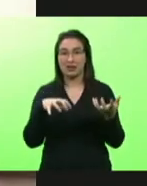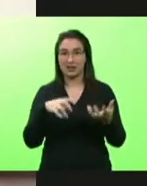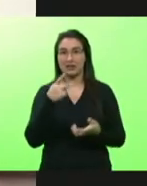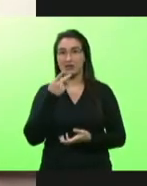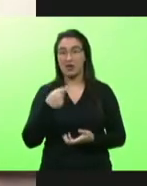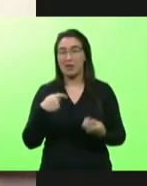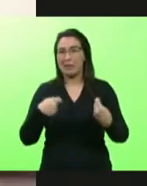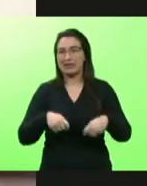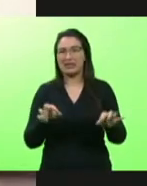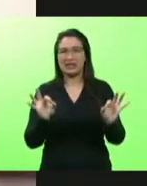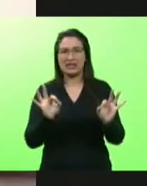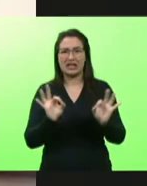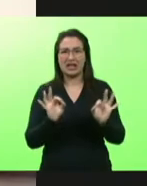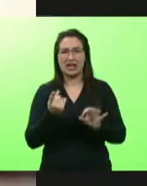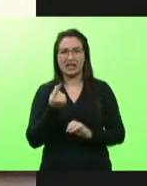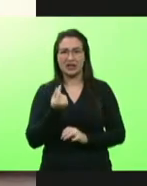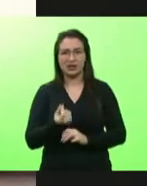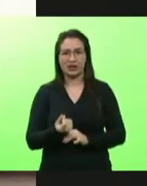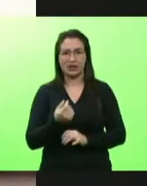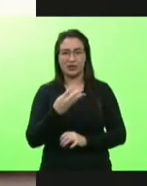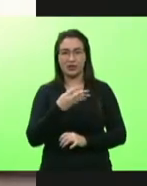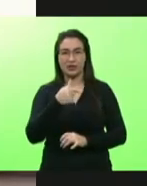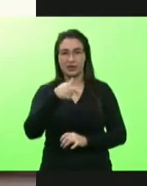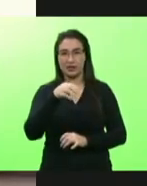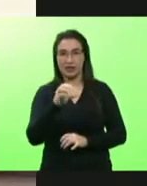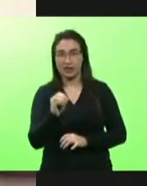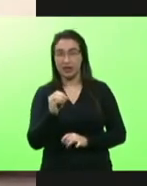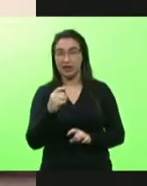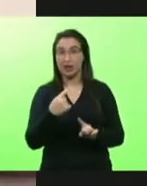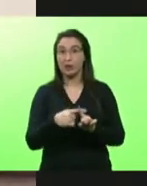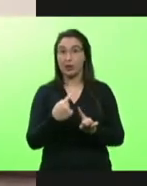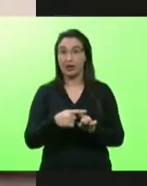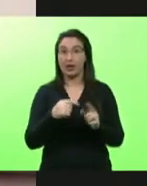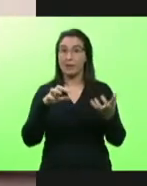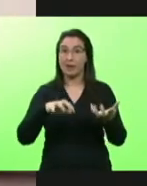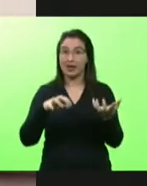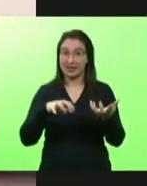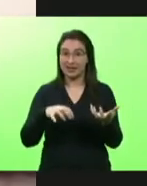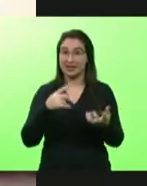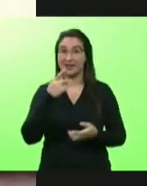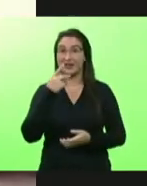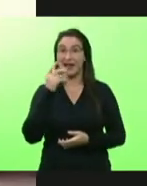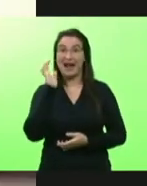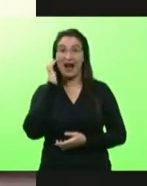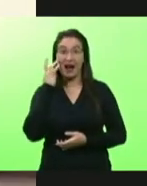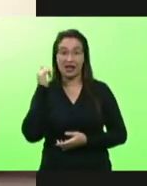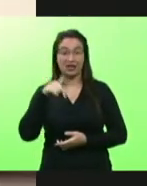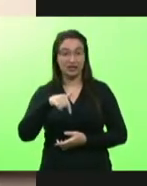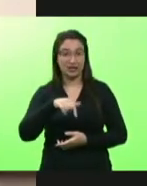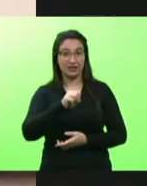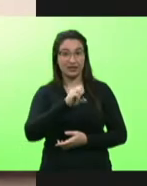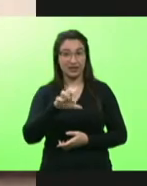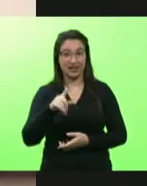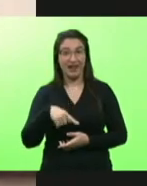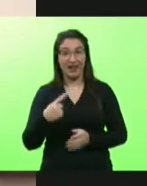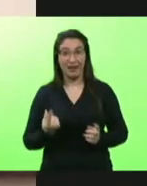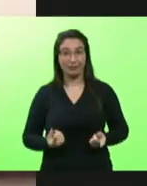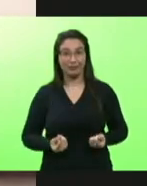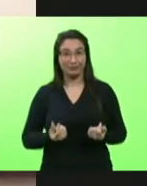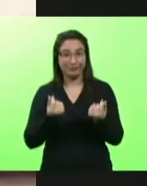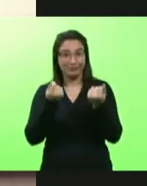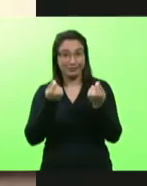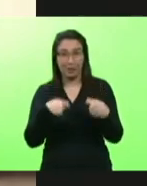aí na tribuna porque Brasília nos trata como um estado rico como um estado que não precisa de dinheiro e aí